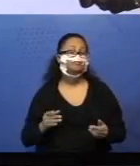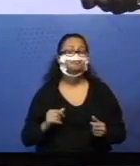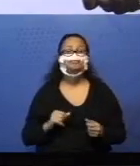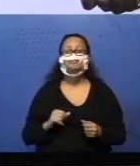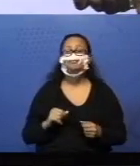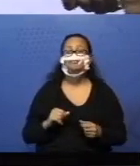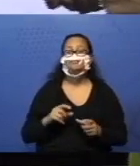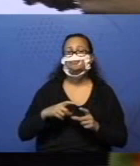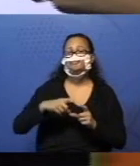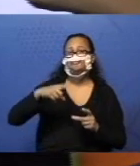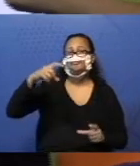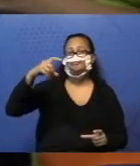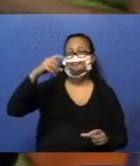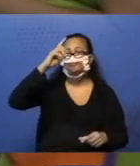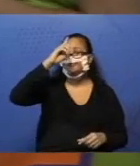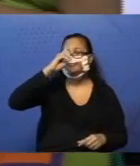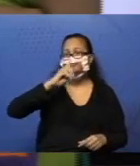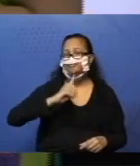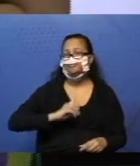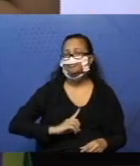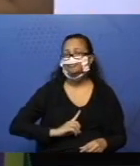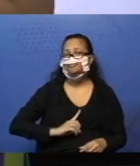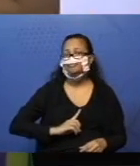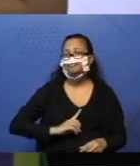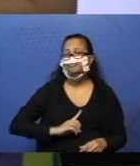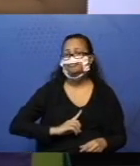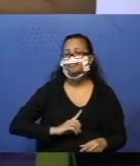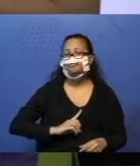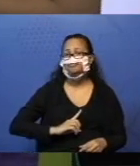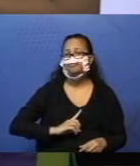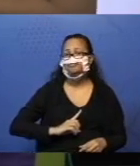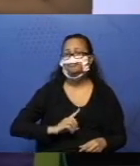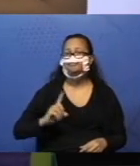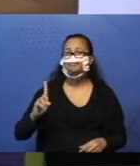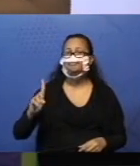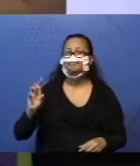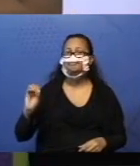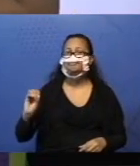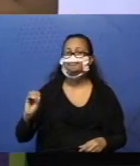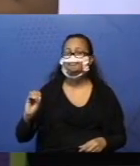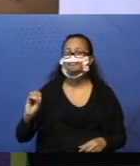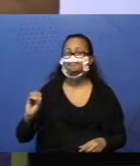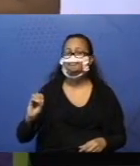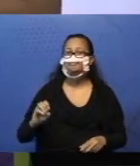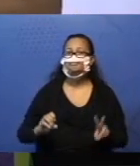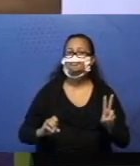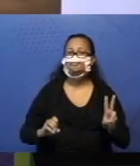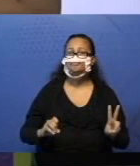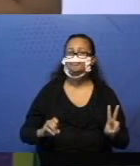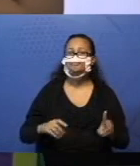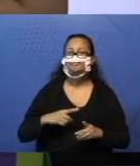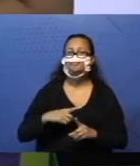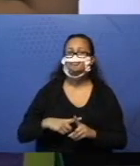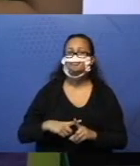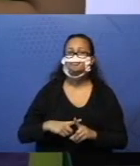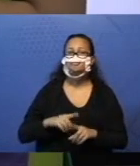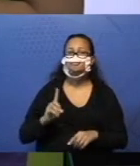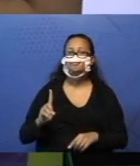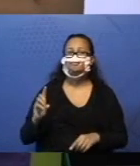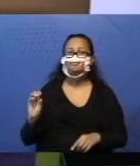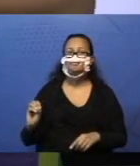barrinha amarela, que ela tem valor 10. 2, mais,